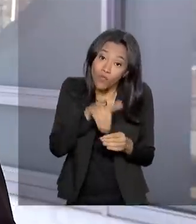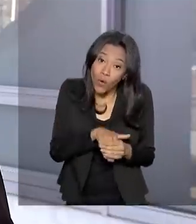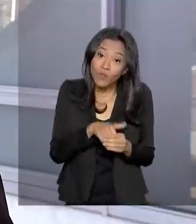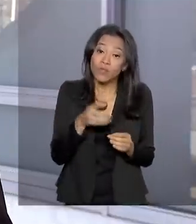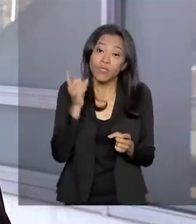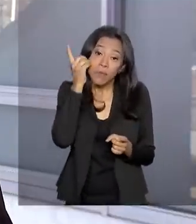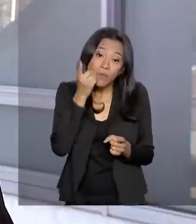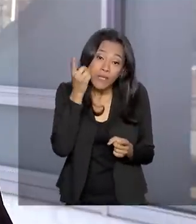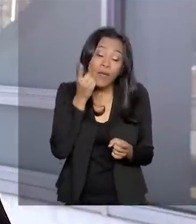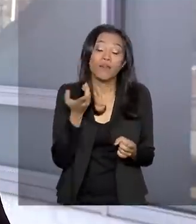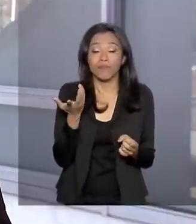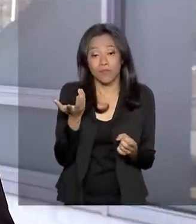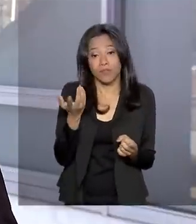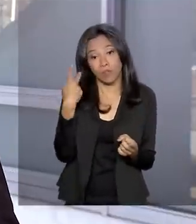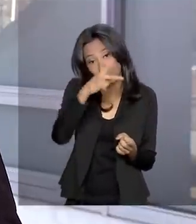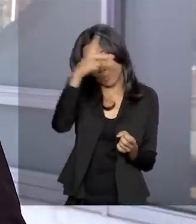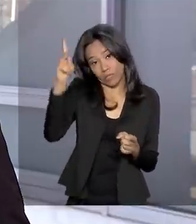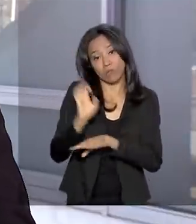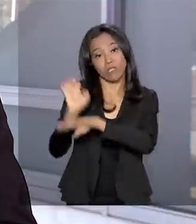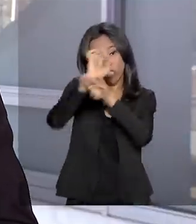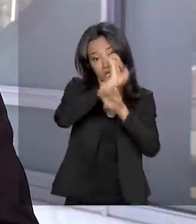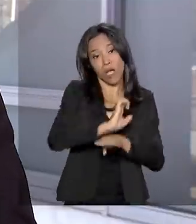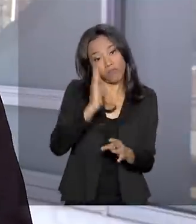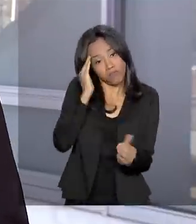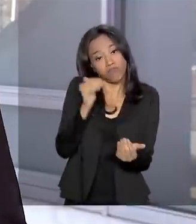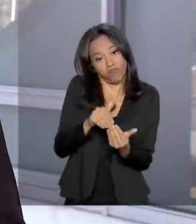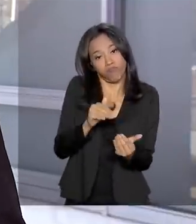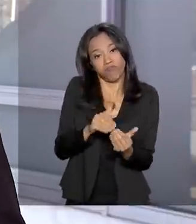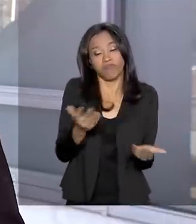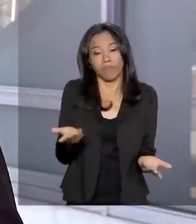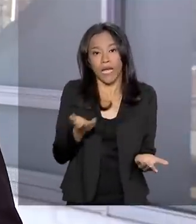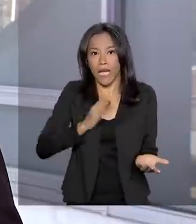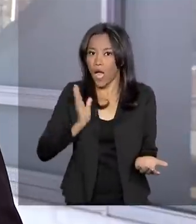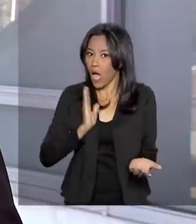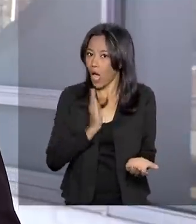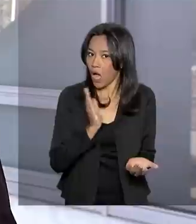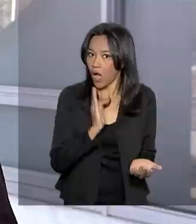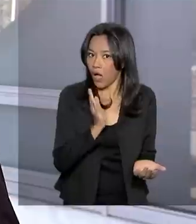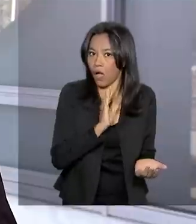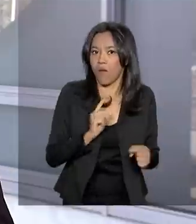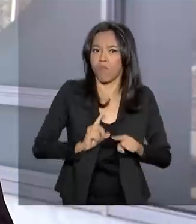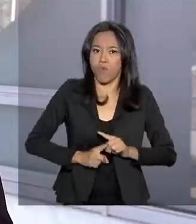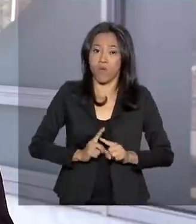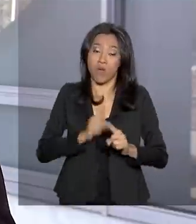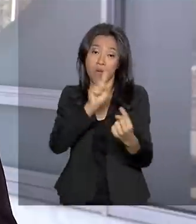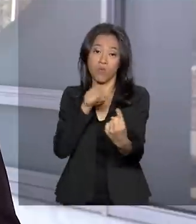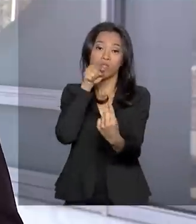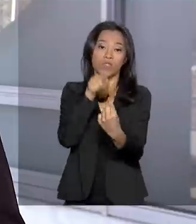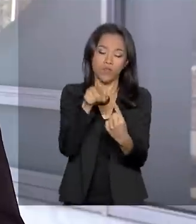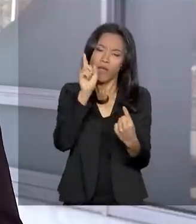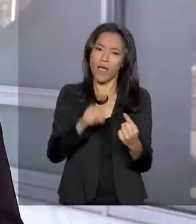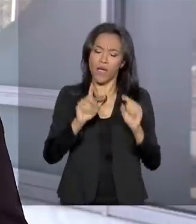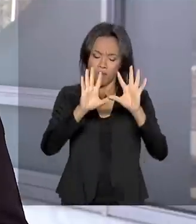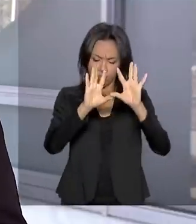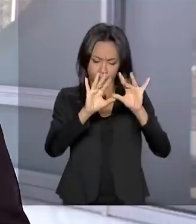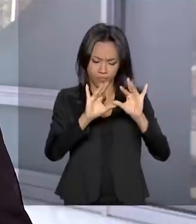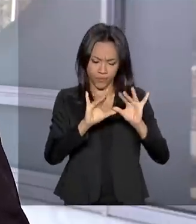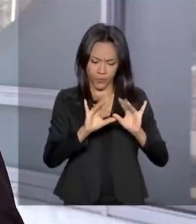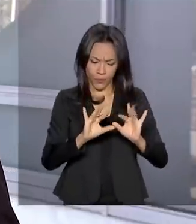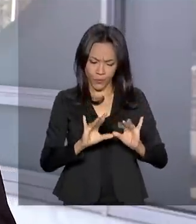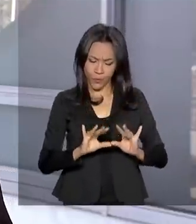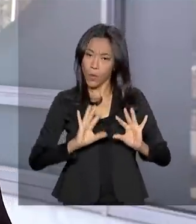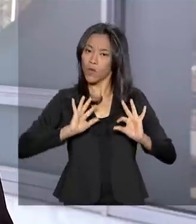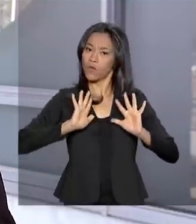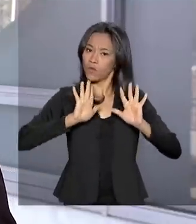deputados de seus estados. Agora, é uma corrida contra o tempo, já que o objetivo é finalizar todo esse